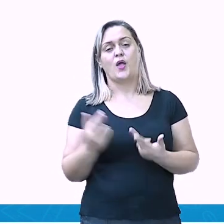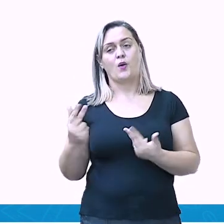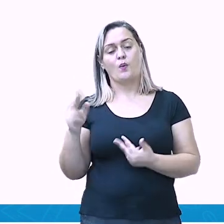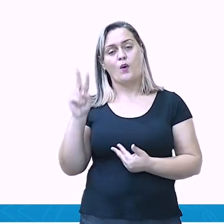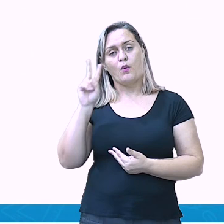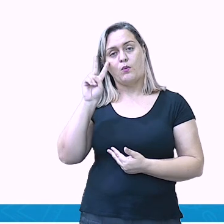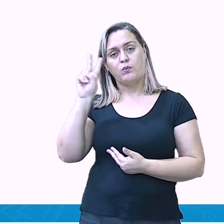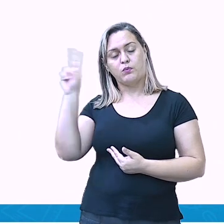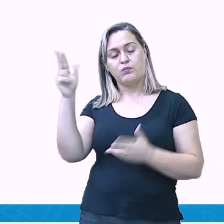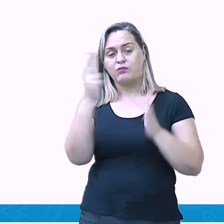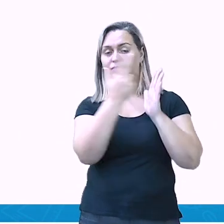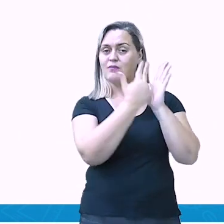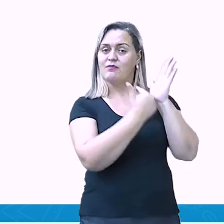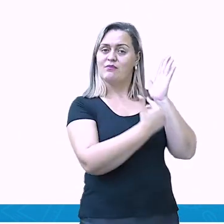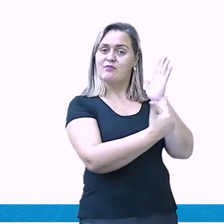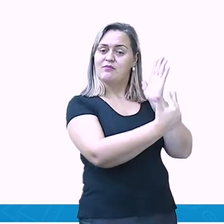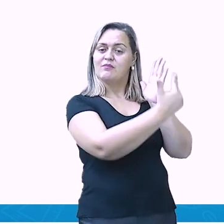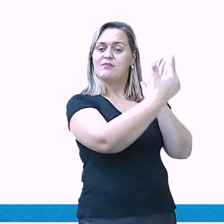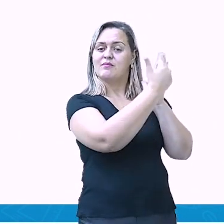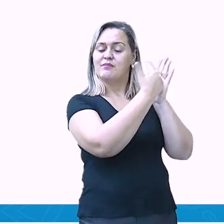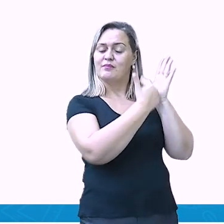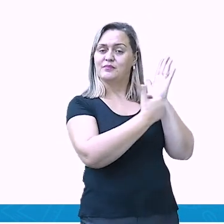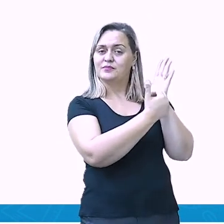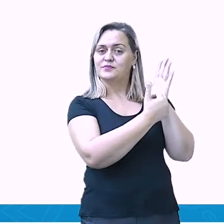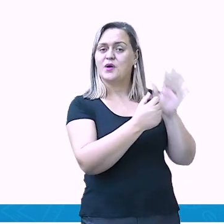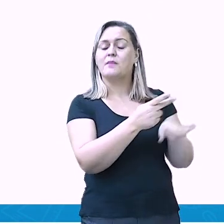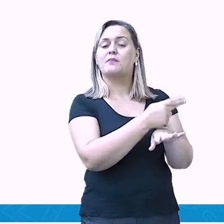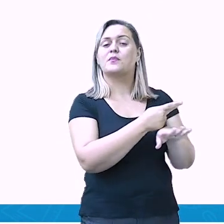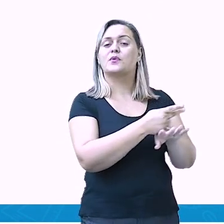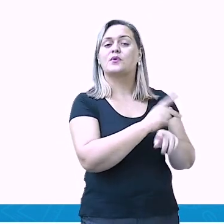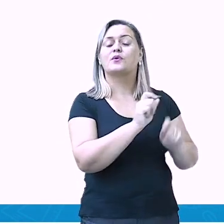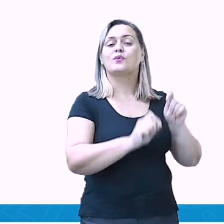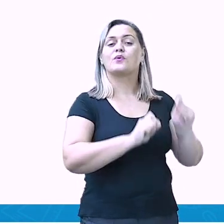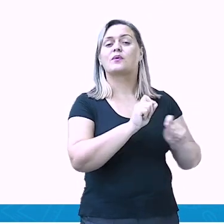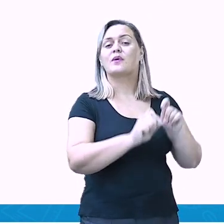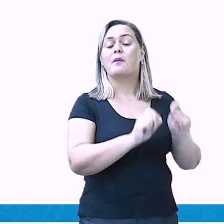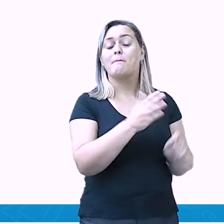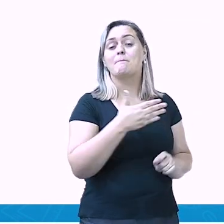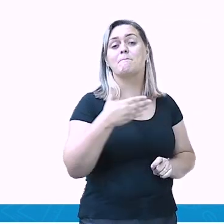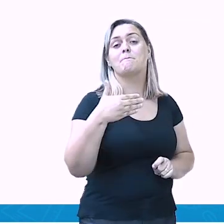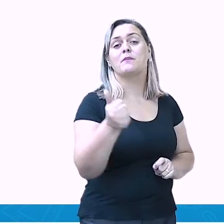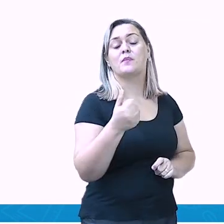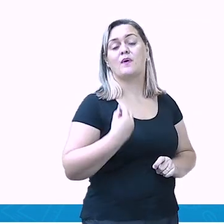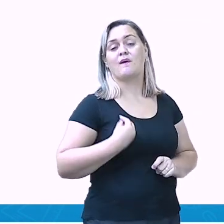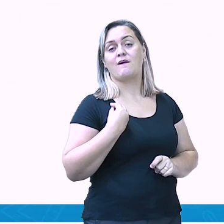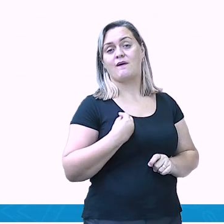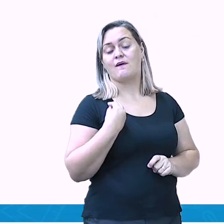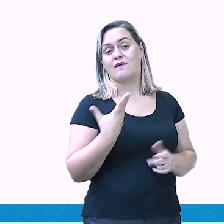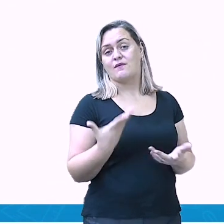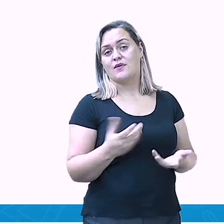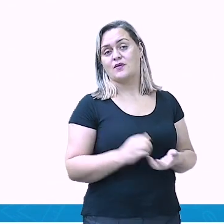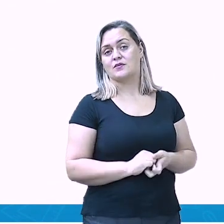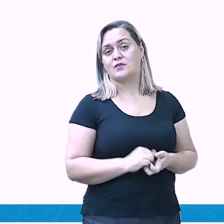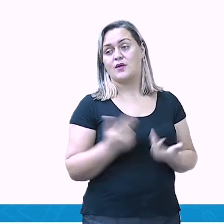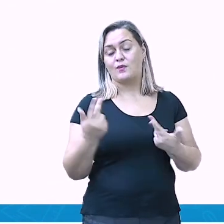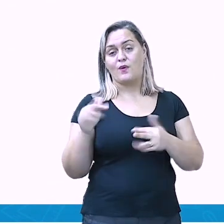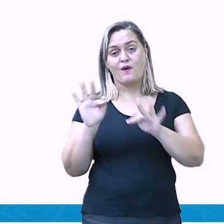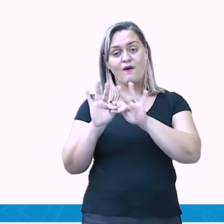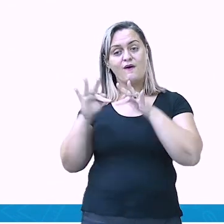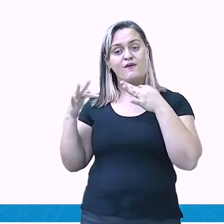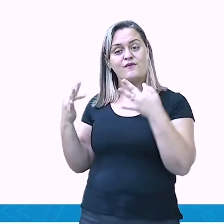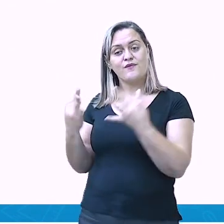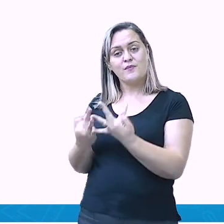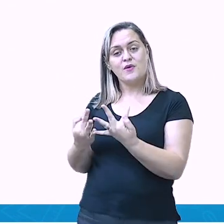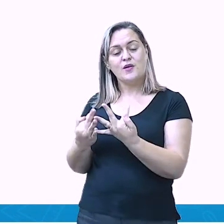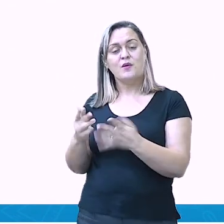urbanização em busca o quê? De melhores condições de vida. No caso dessa família, eles estão em busca